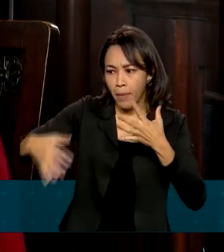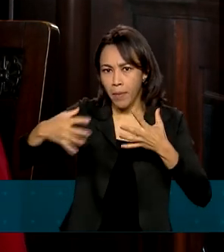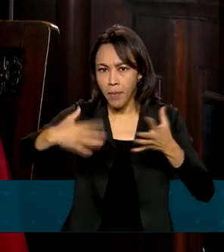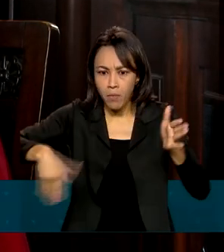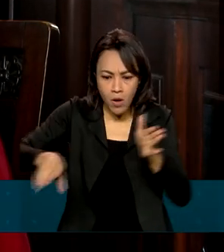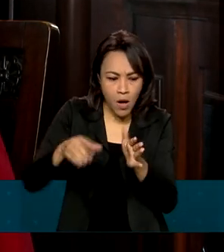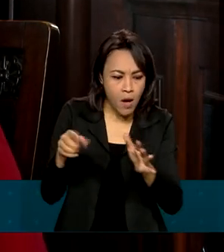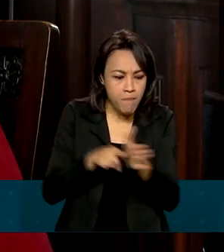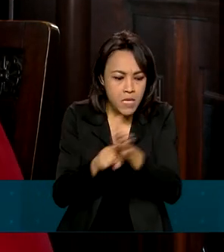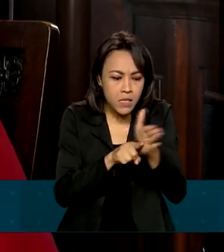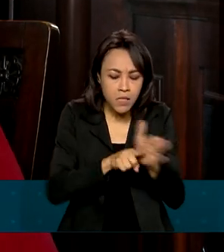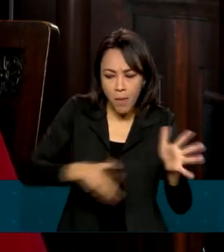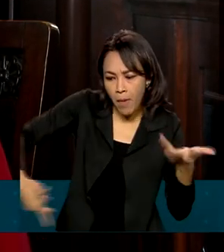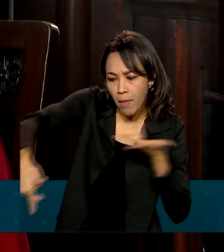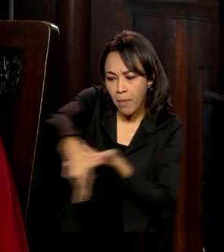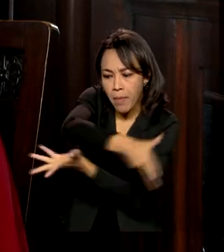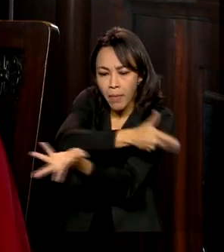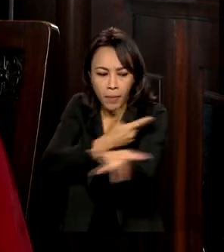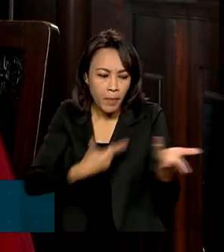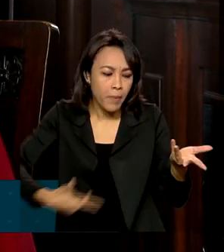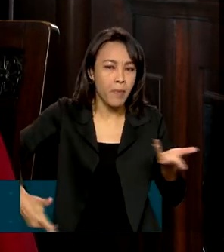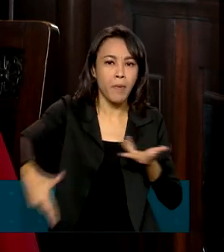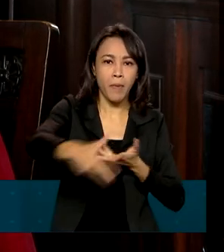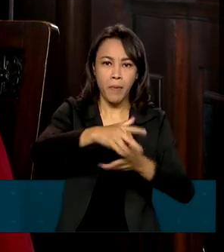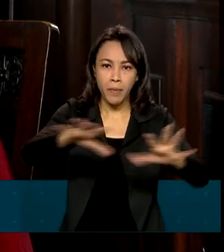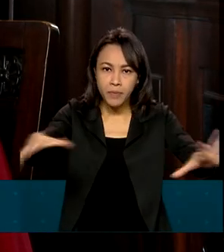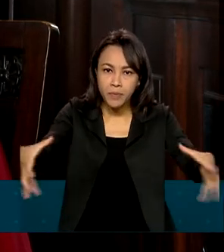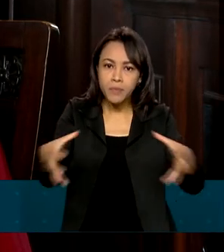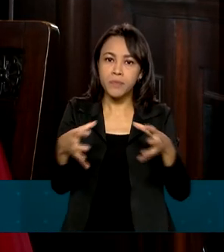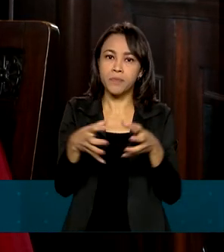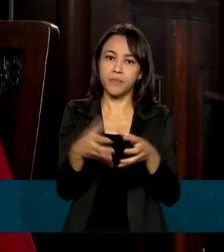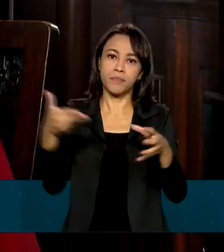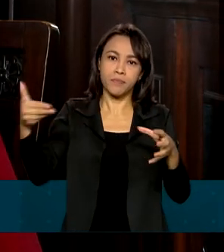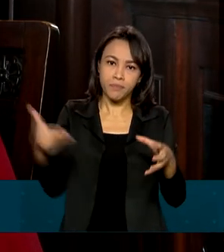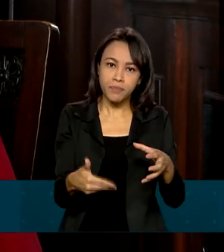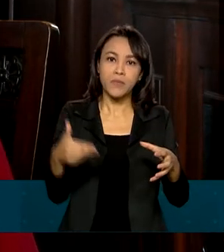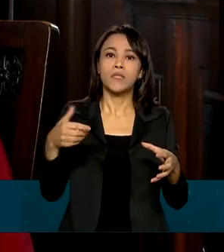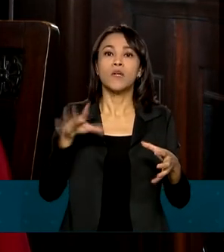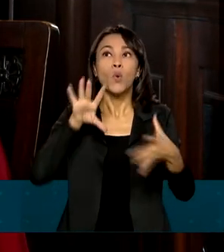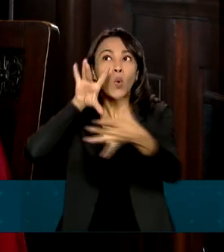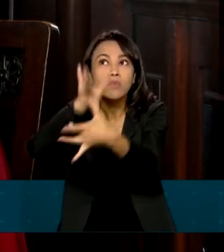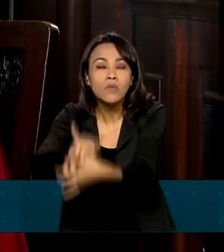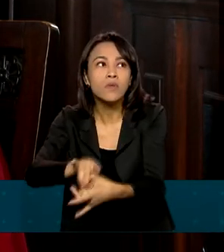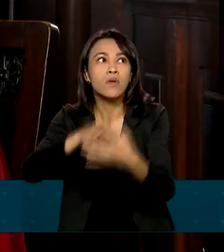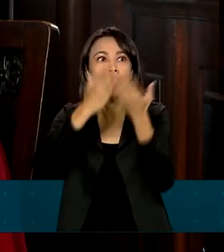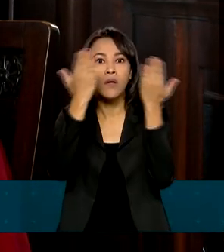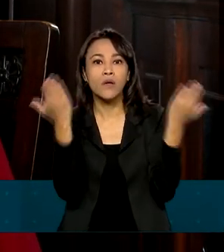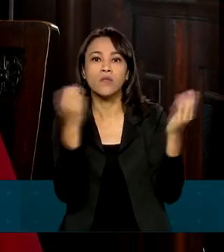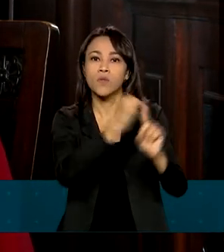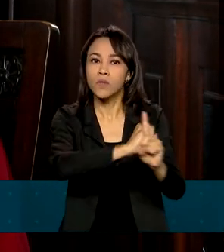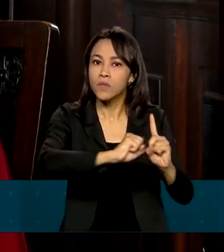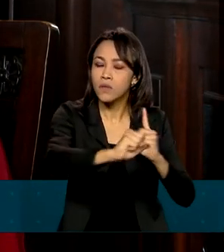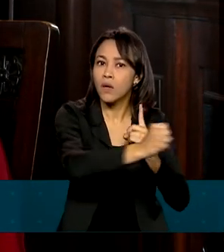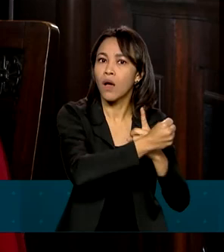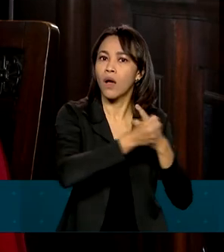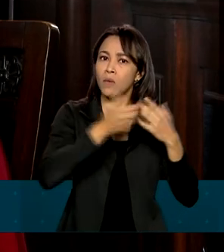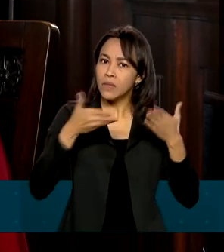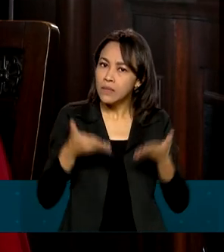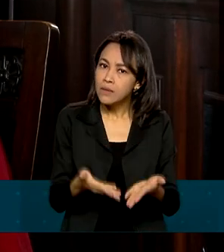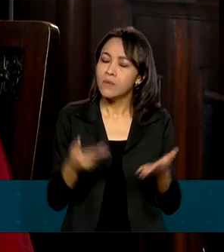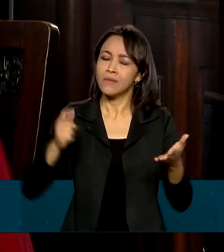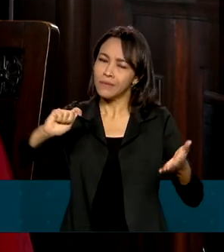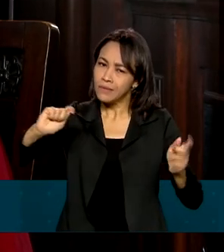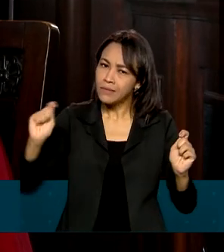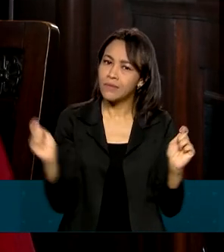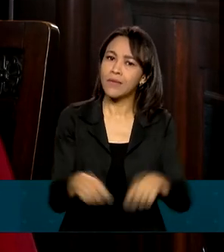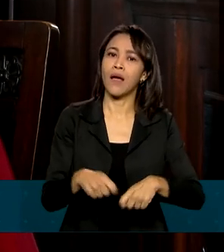os aspectos científicos do campo biomédico, os aspectos ambientais, os aspectos sociais, pode fazer